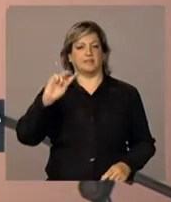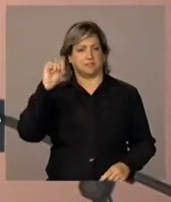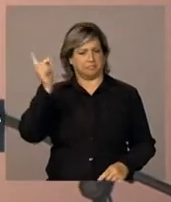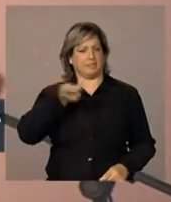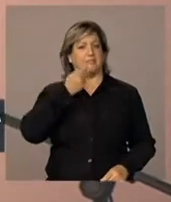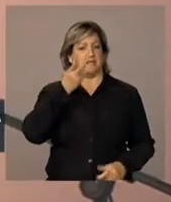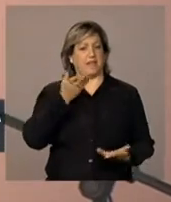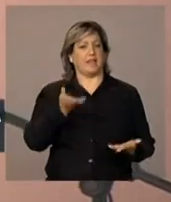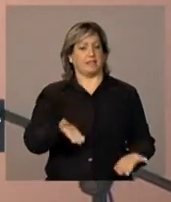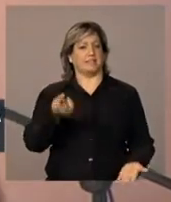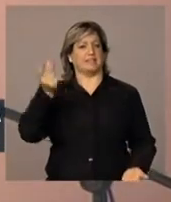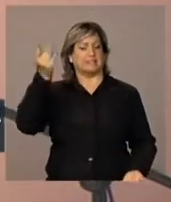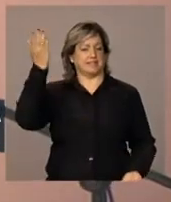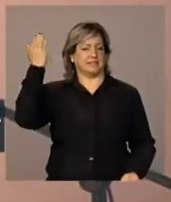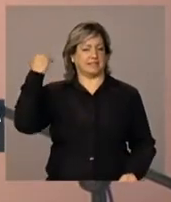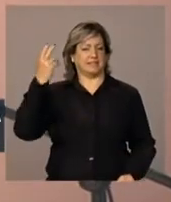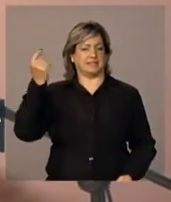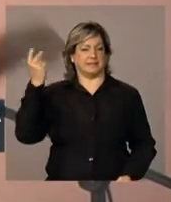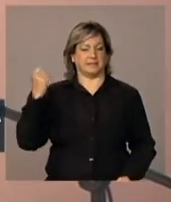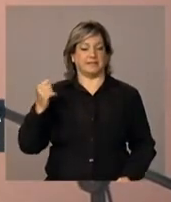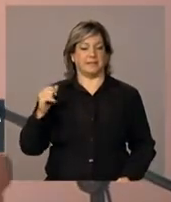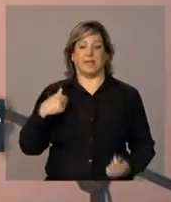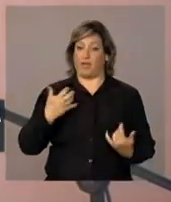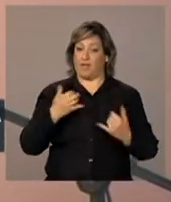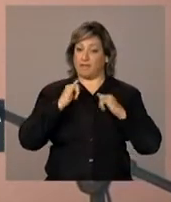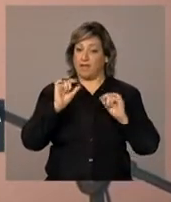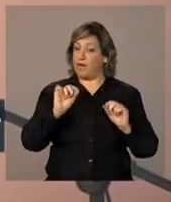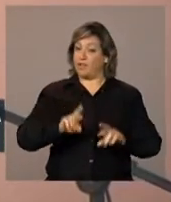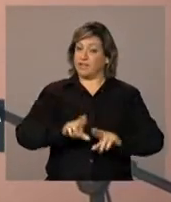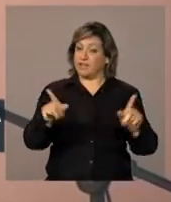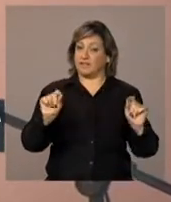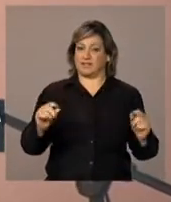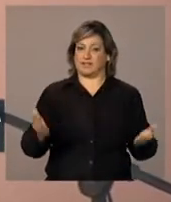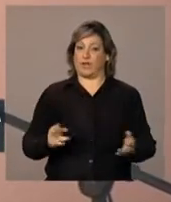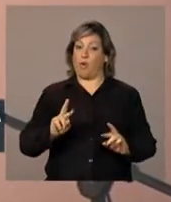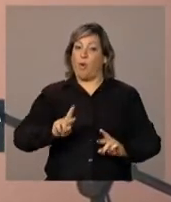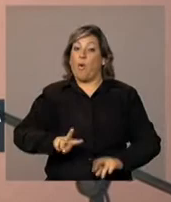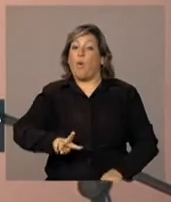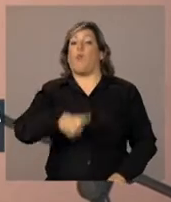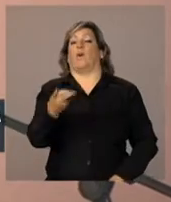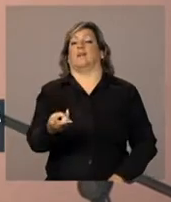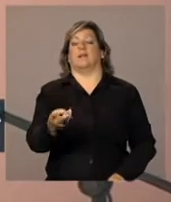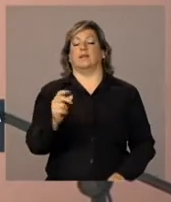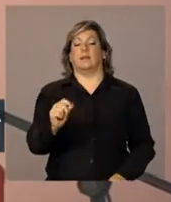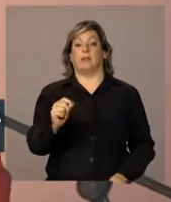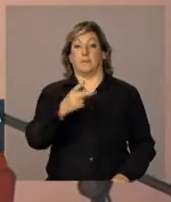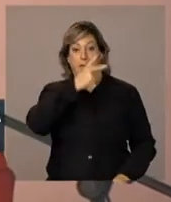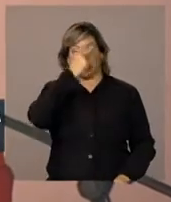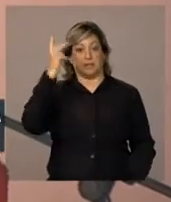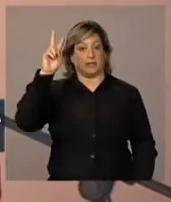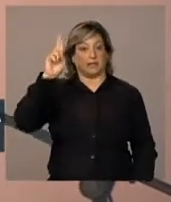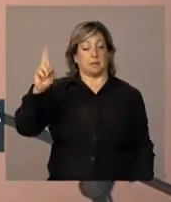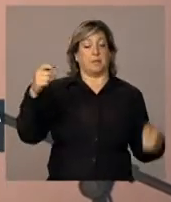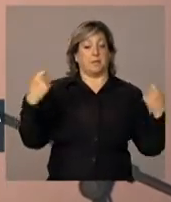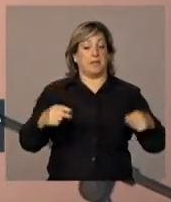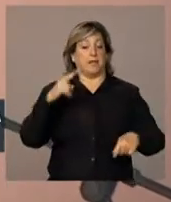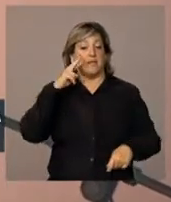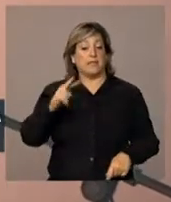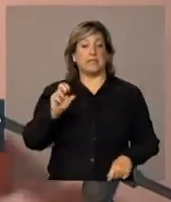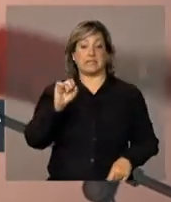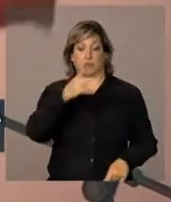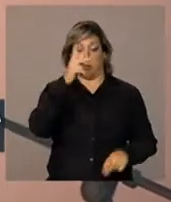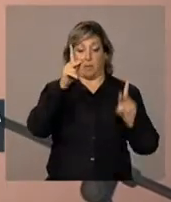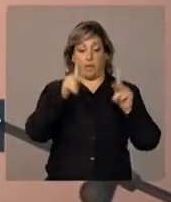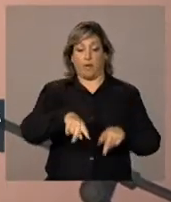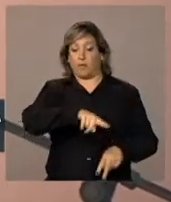quero dizer que é o contrário. Gente com responsabilidade tem de ver que a sua população